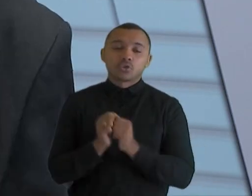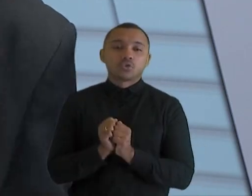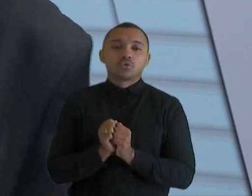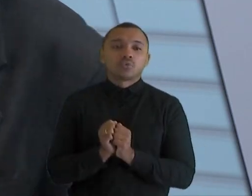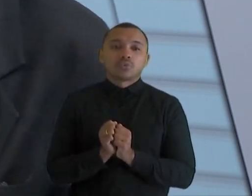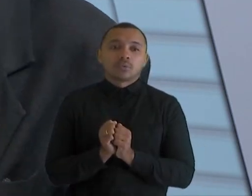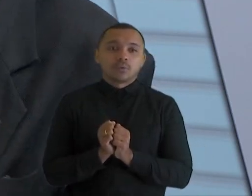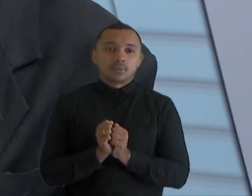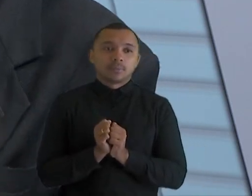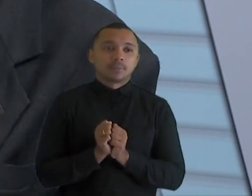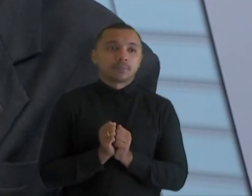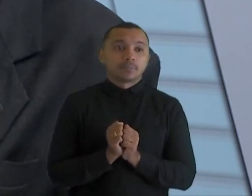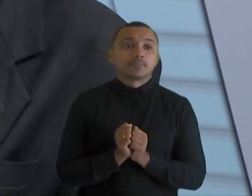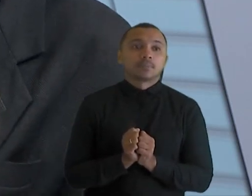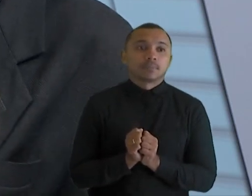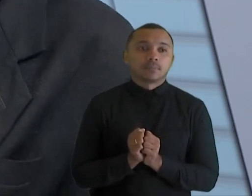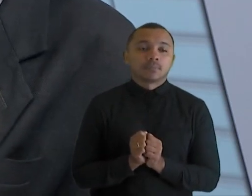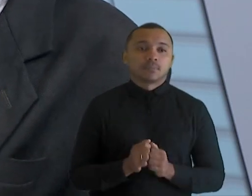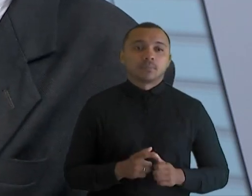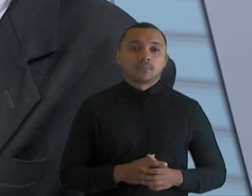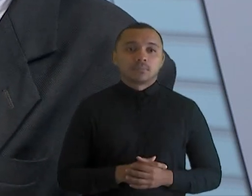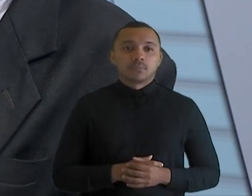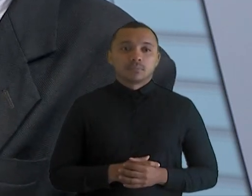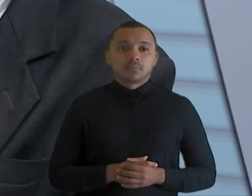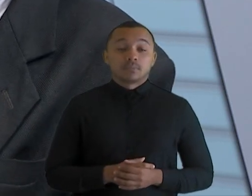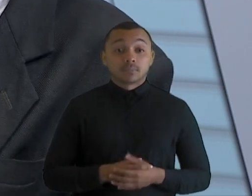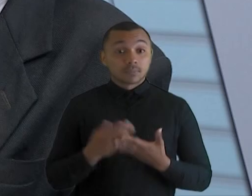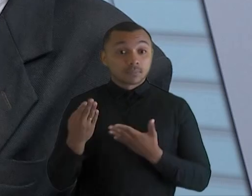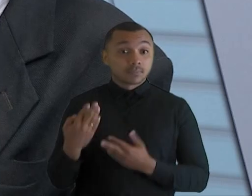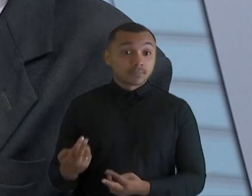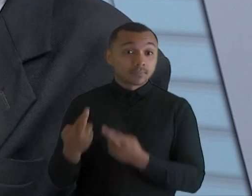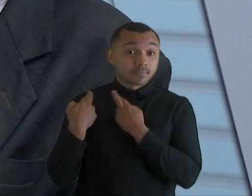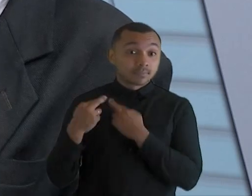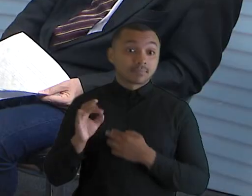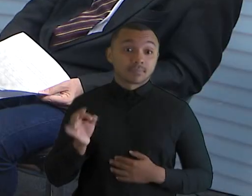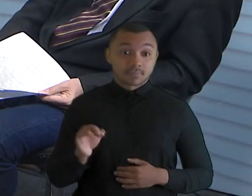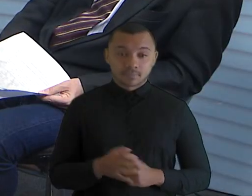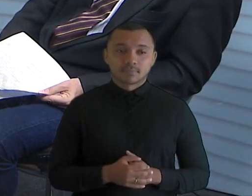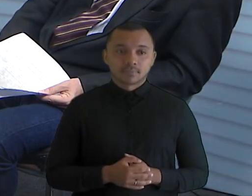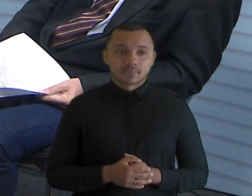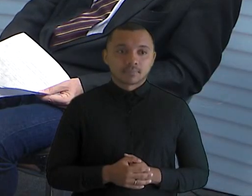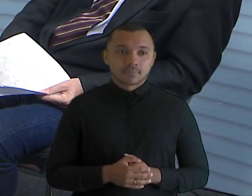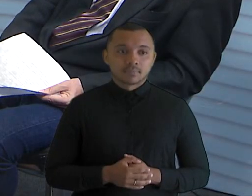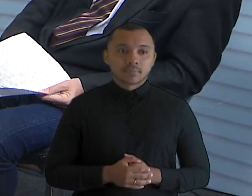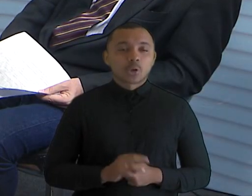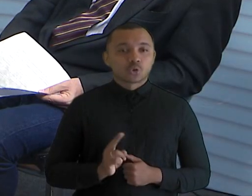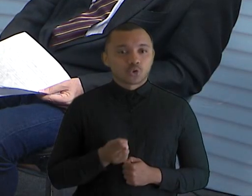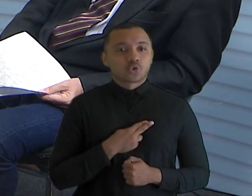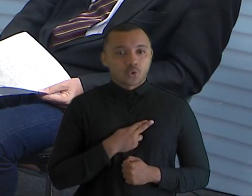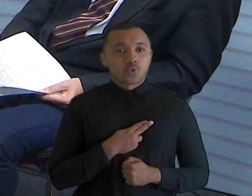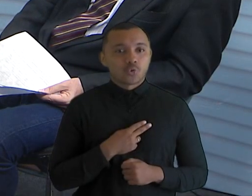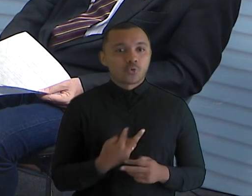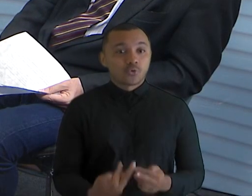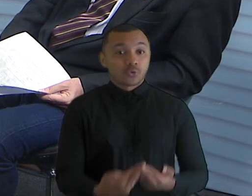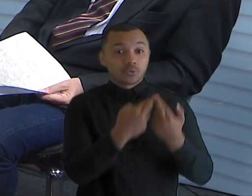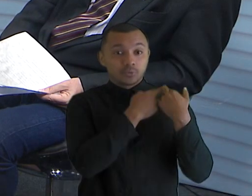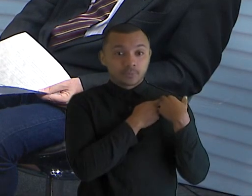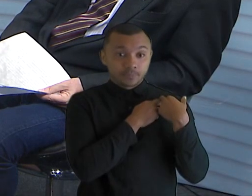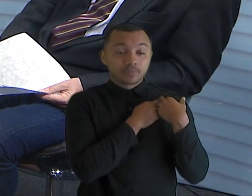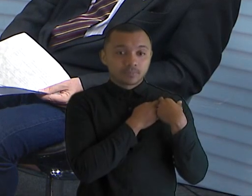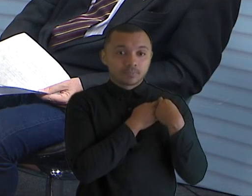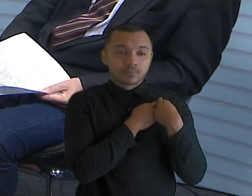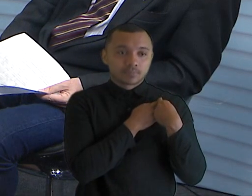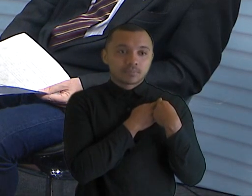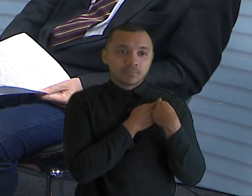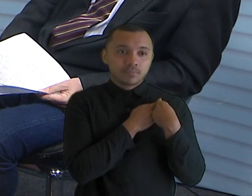orquestra, é assim? Sim. Você é o maestro. É, no momento, sim. Momentaneamente eu estou como maestro. De fato, há